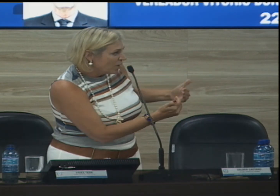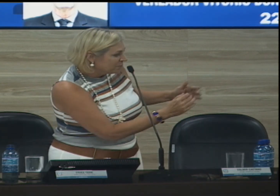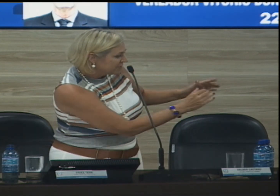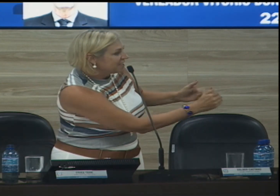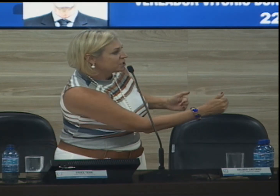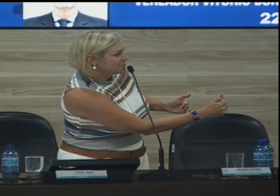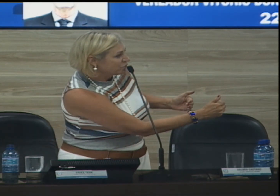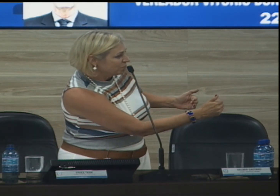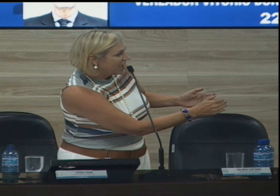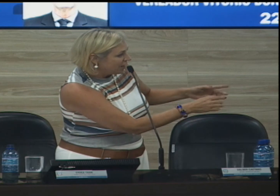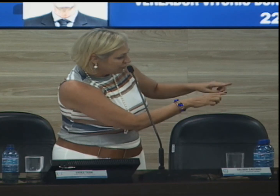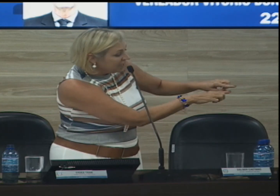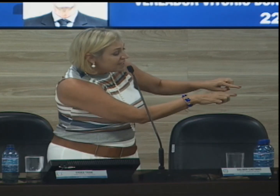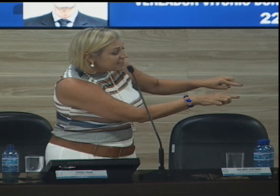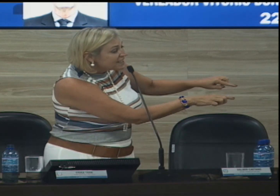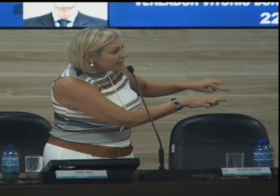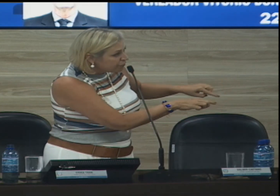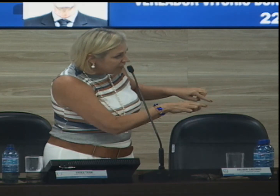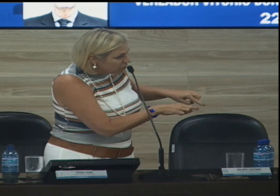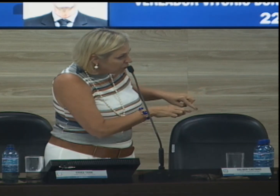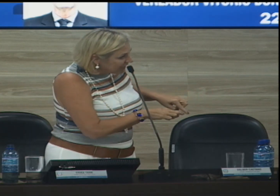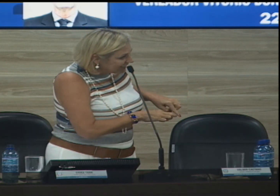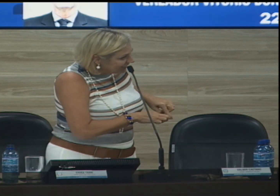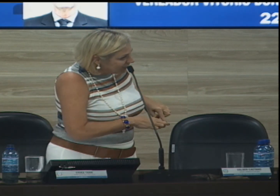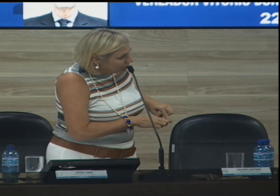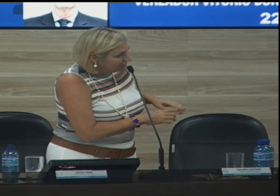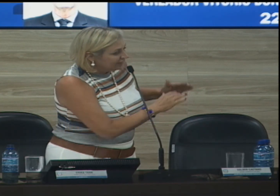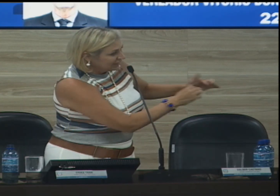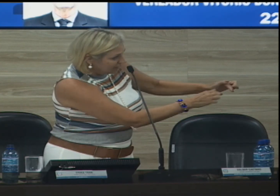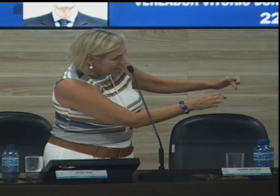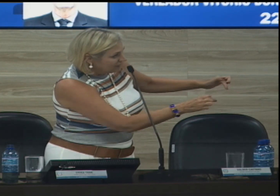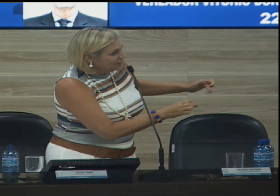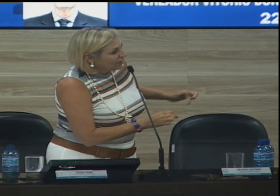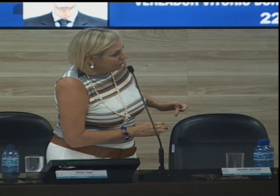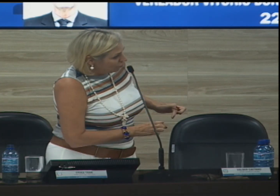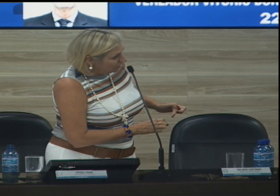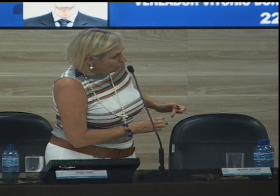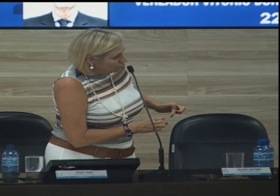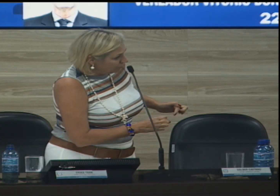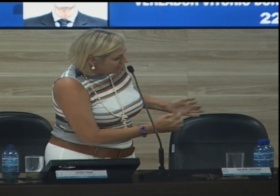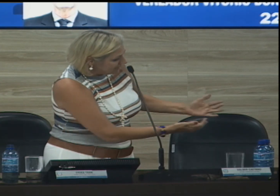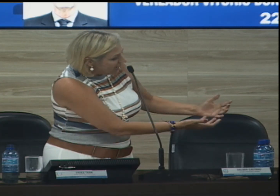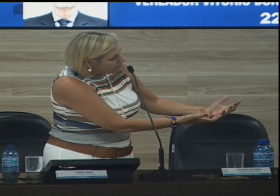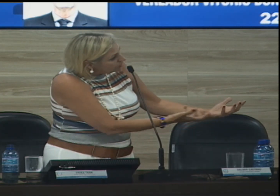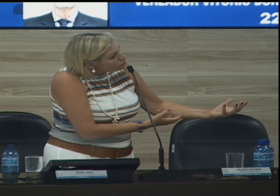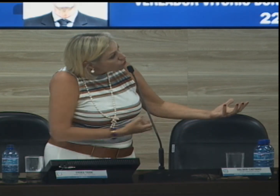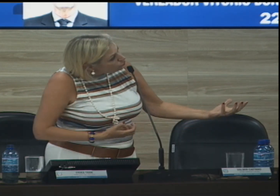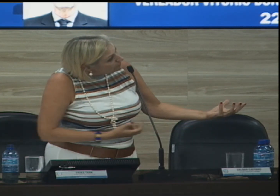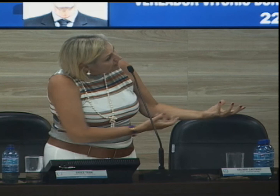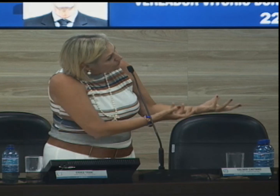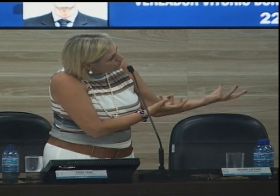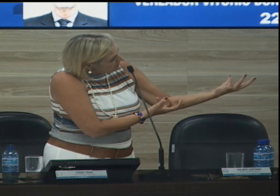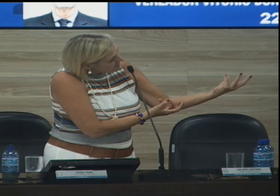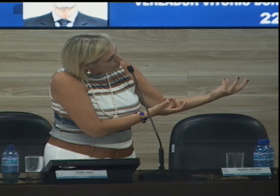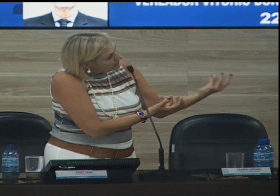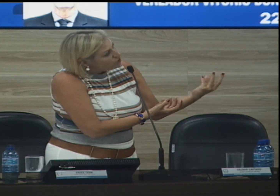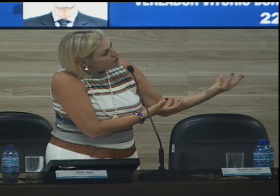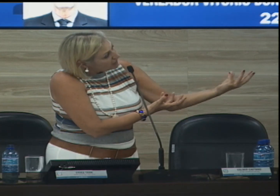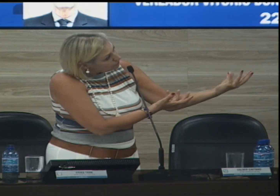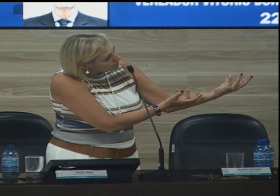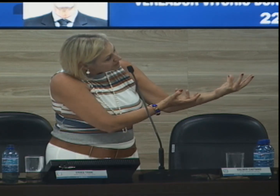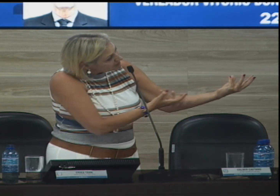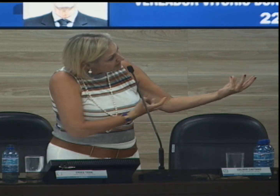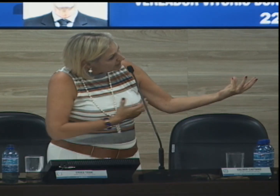nós recuamos e deixamos uma árvore será feito um canteiro em torno dessa árvore unindo essa